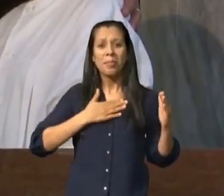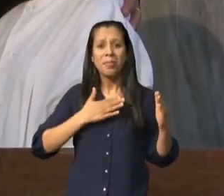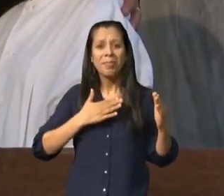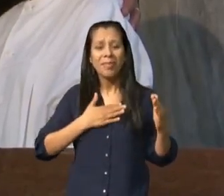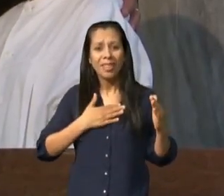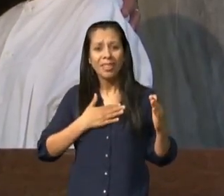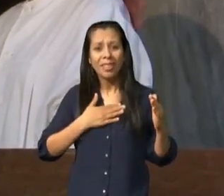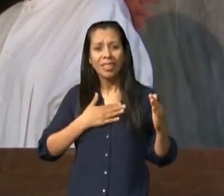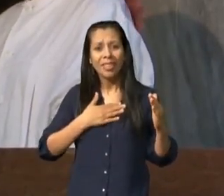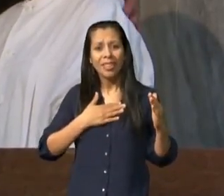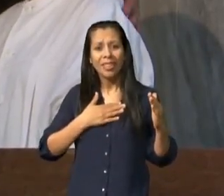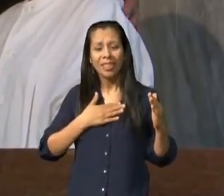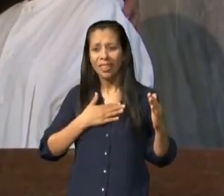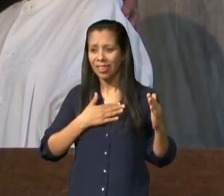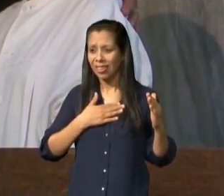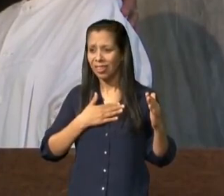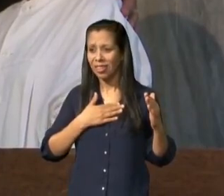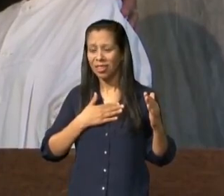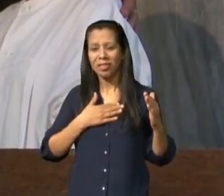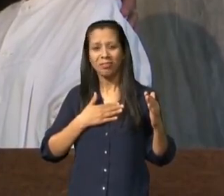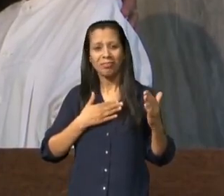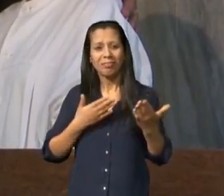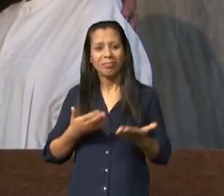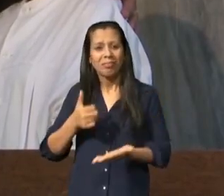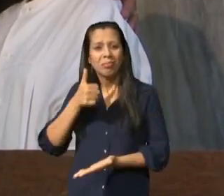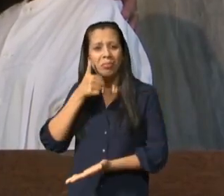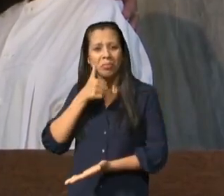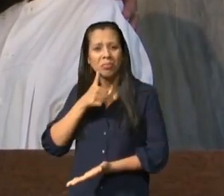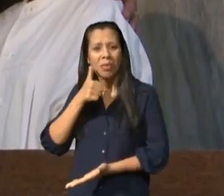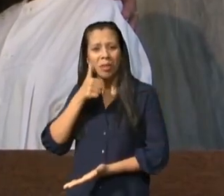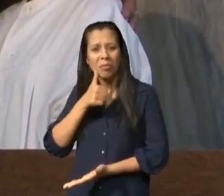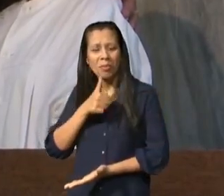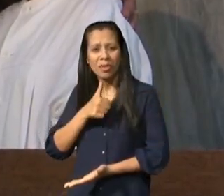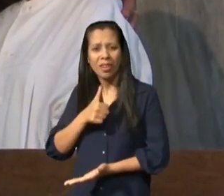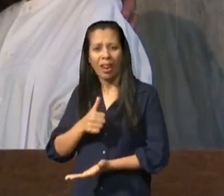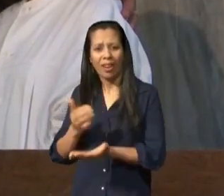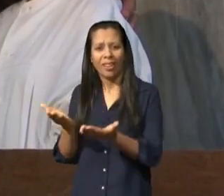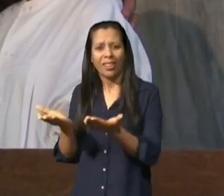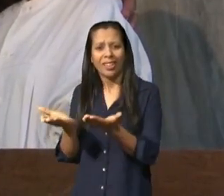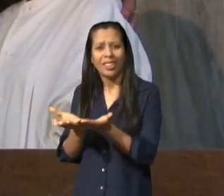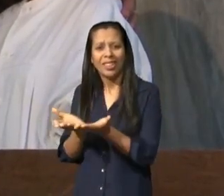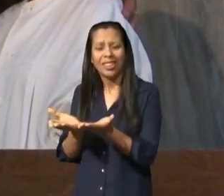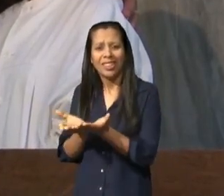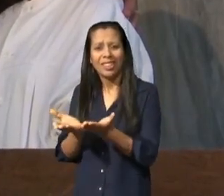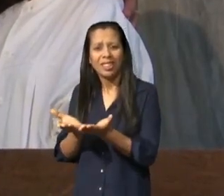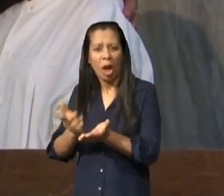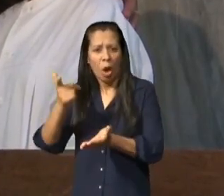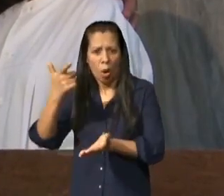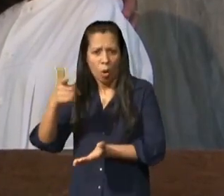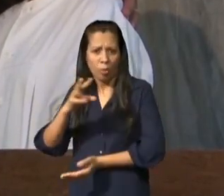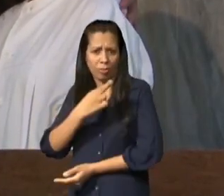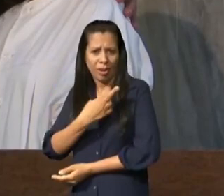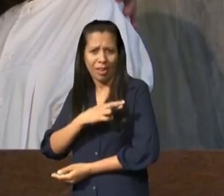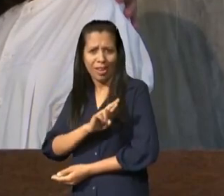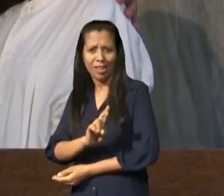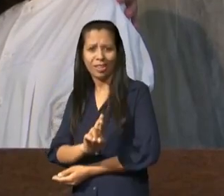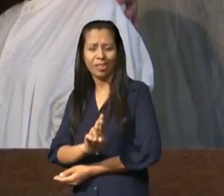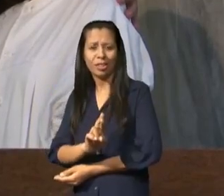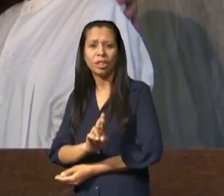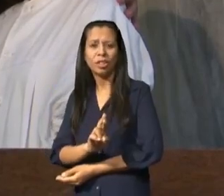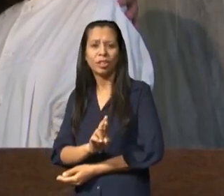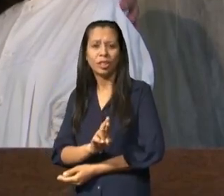senhora uma jovem senhora cristã de uma igreja que era de uma igreja bem tradicional